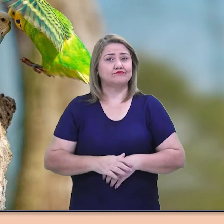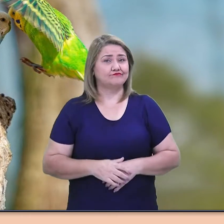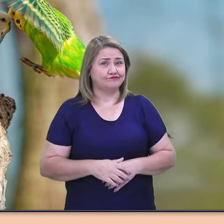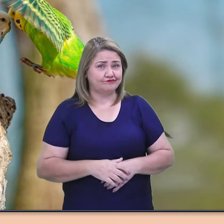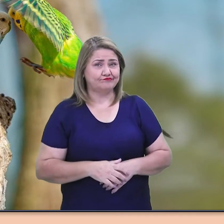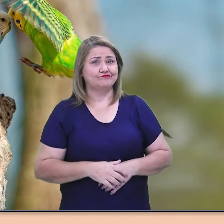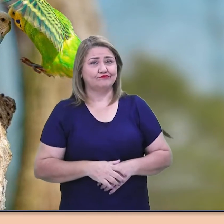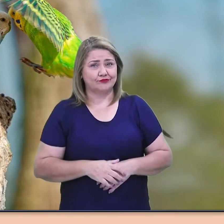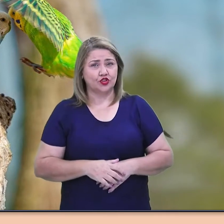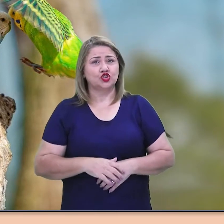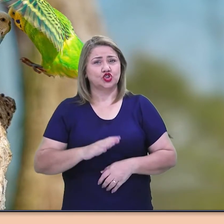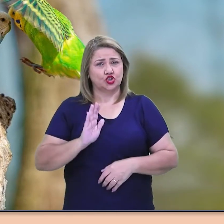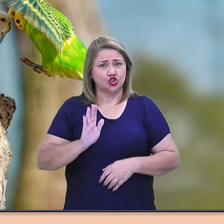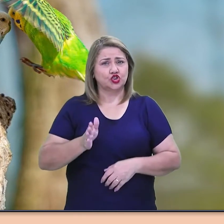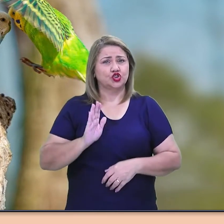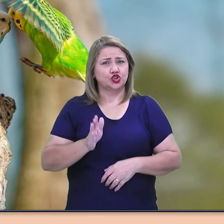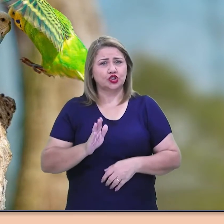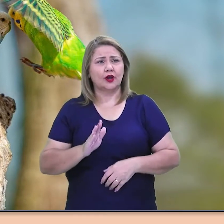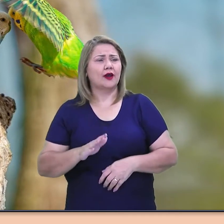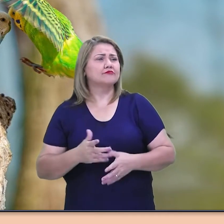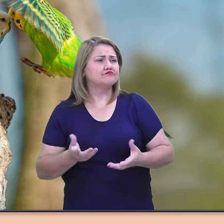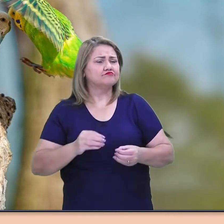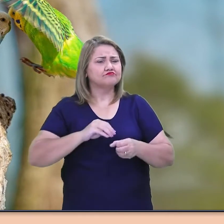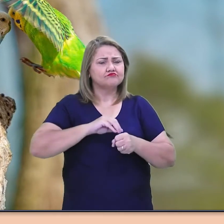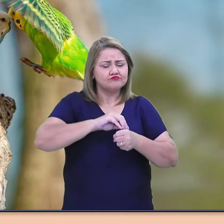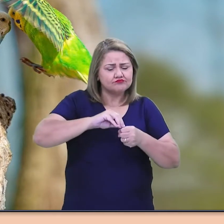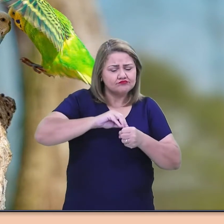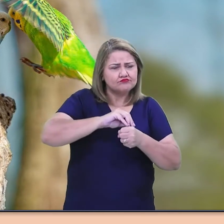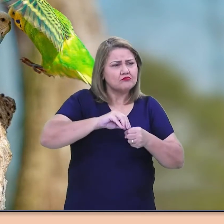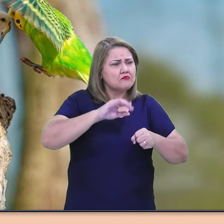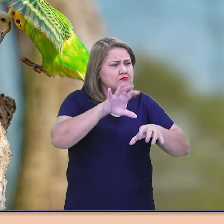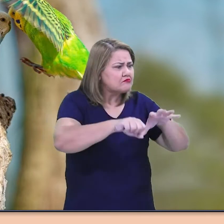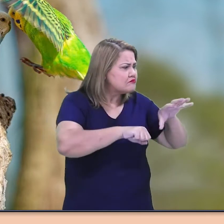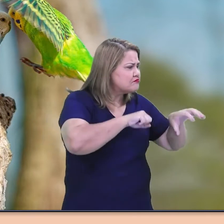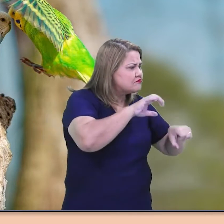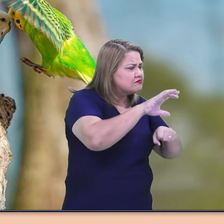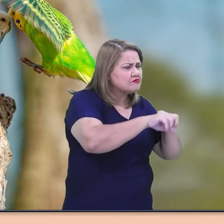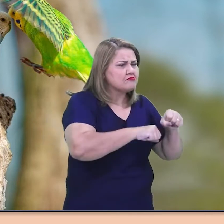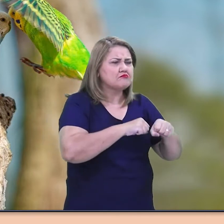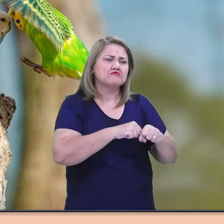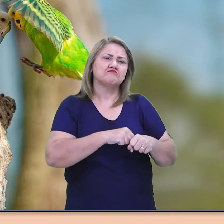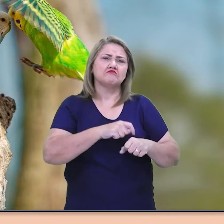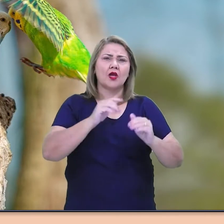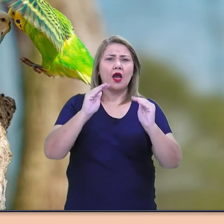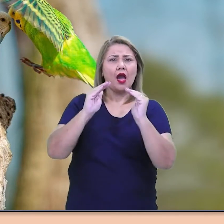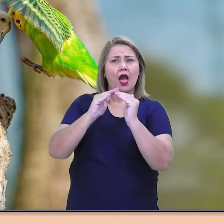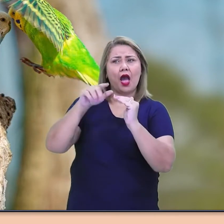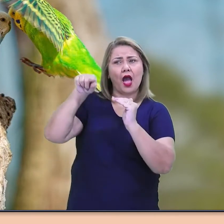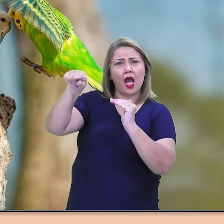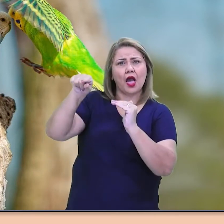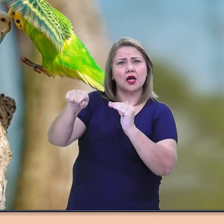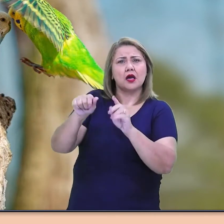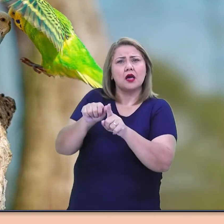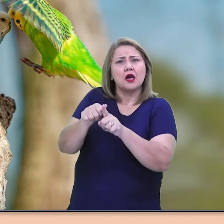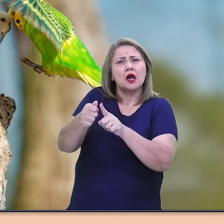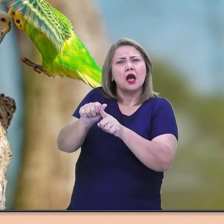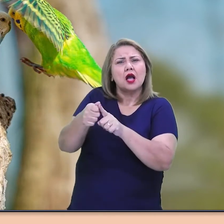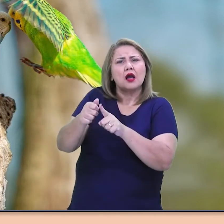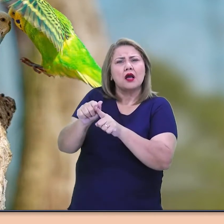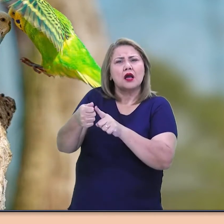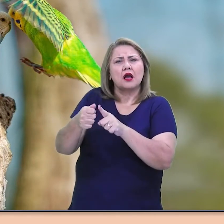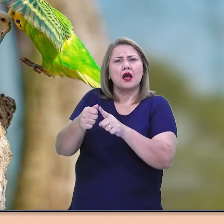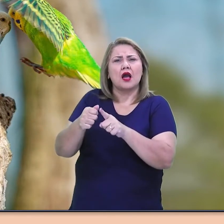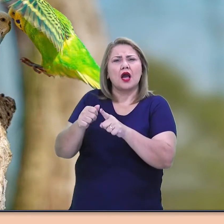da roça, a colher os pepinos temporões. Foi ao paiol de palha de arroz, mais uma